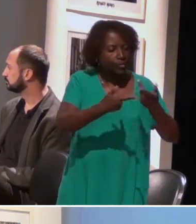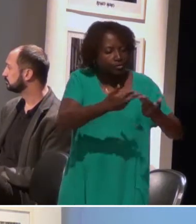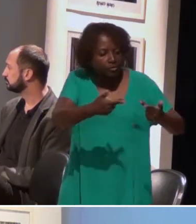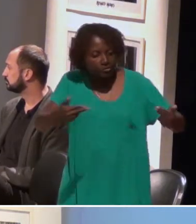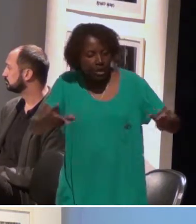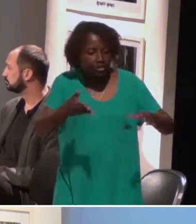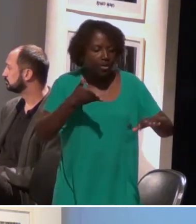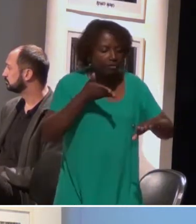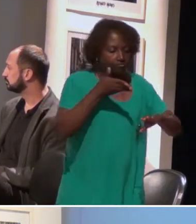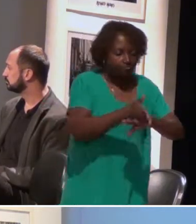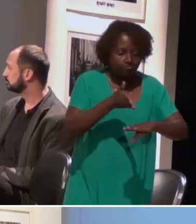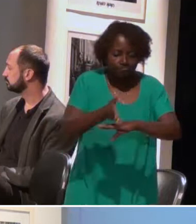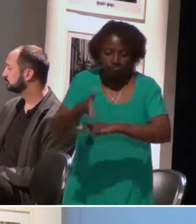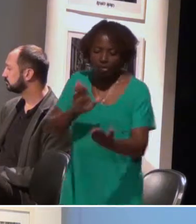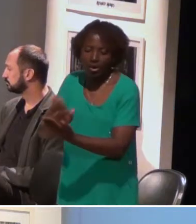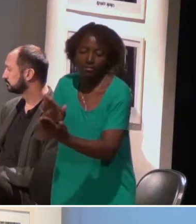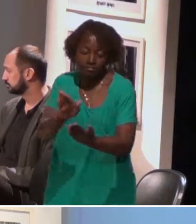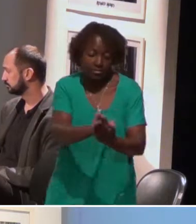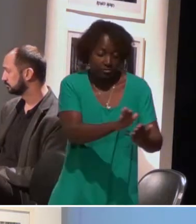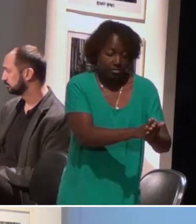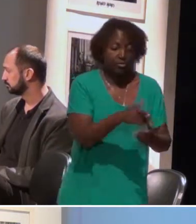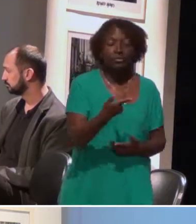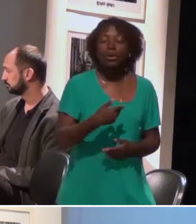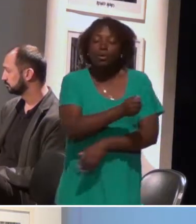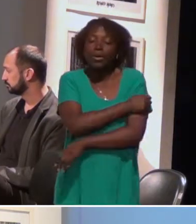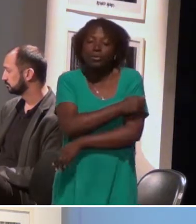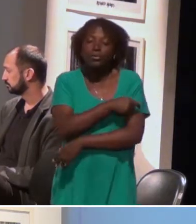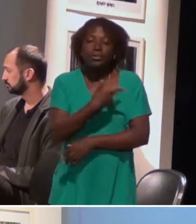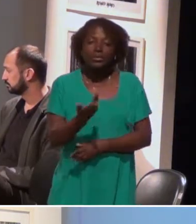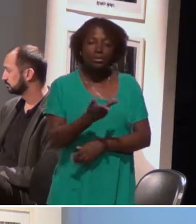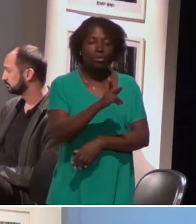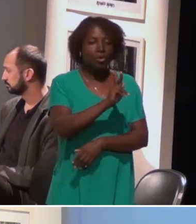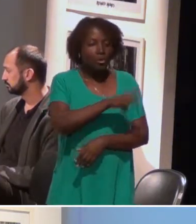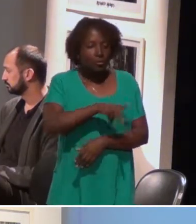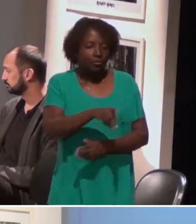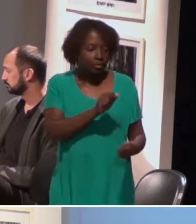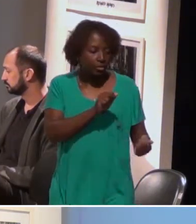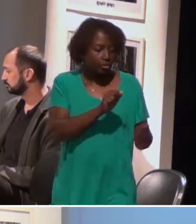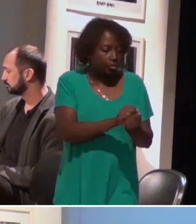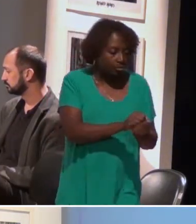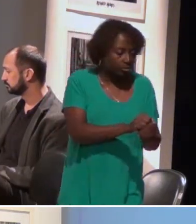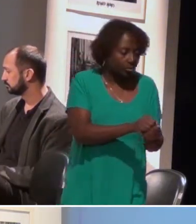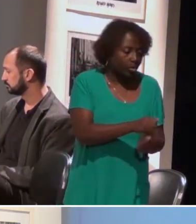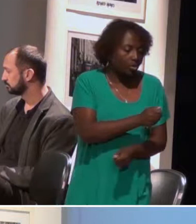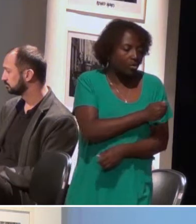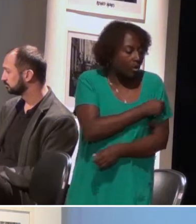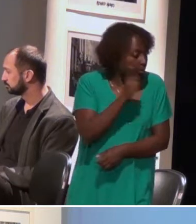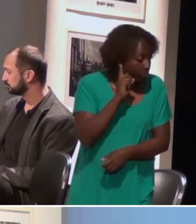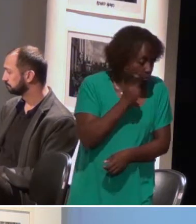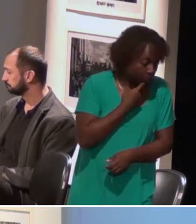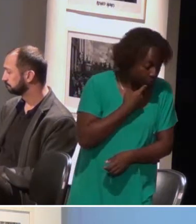esses alunos em Libras. Então, nós temos um professor que trabalha somente atualidades com os alunos surdos em Libras,